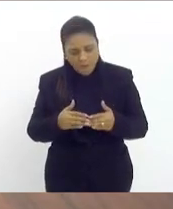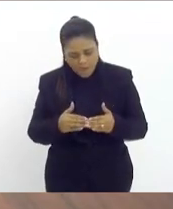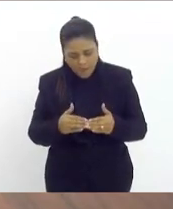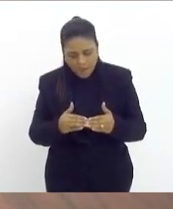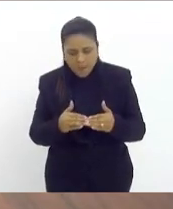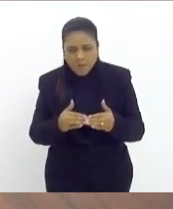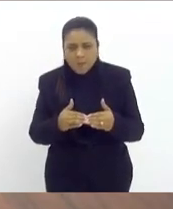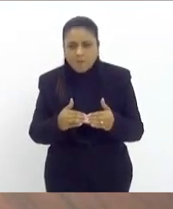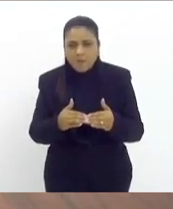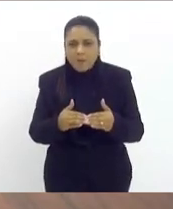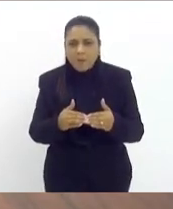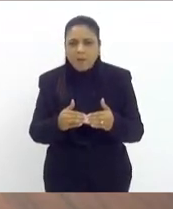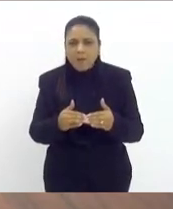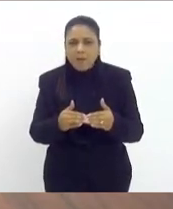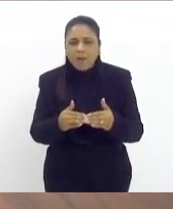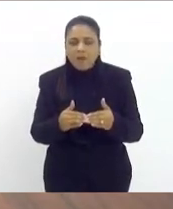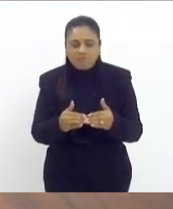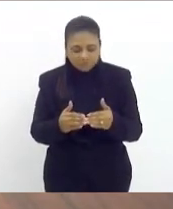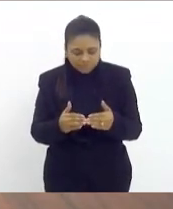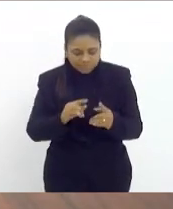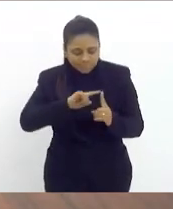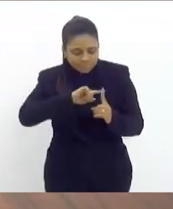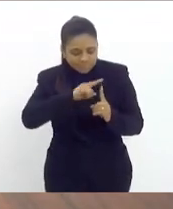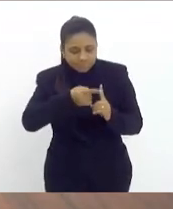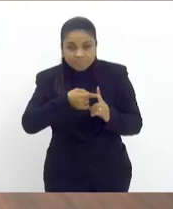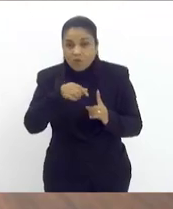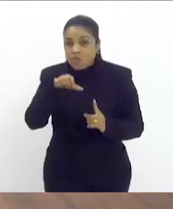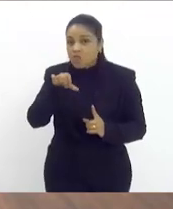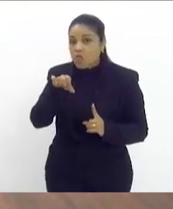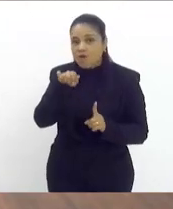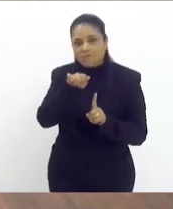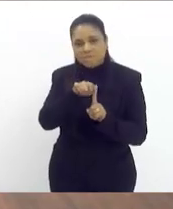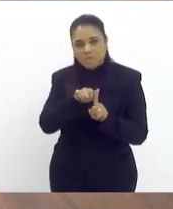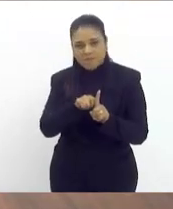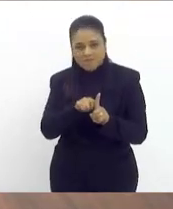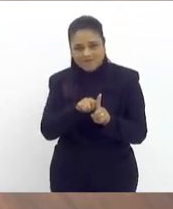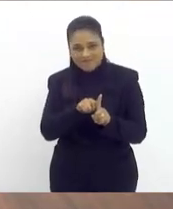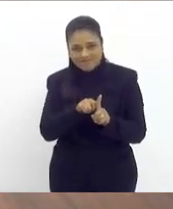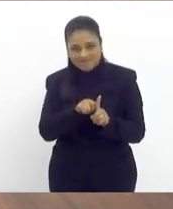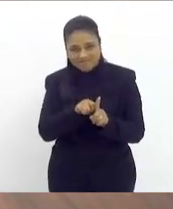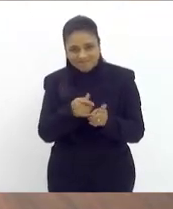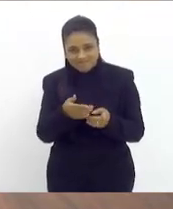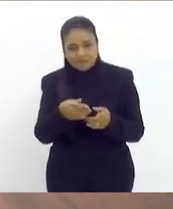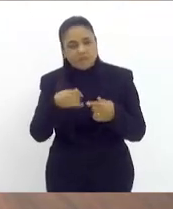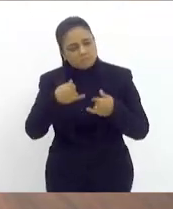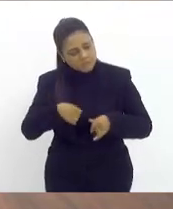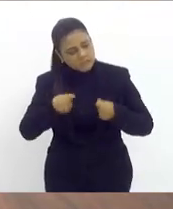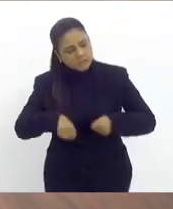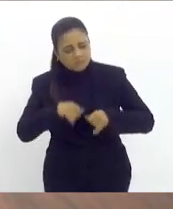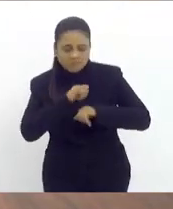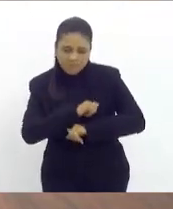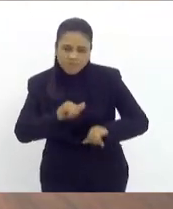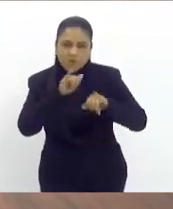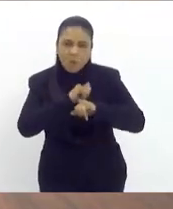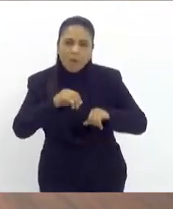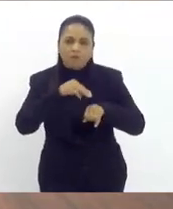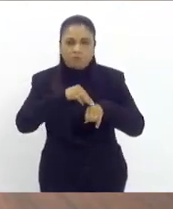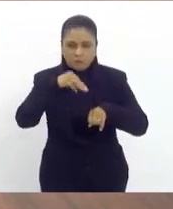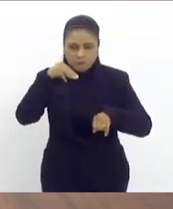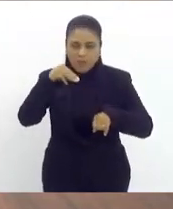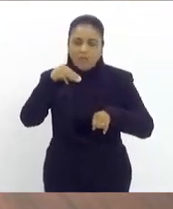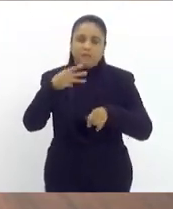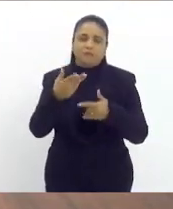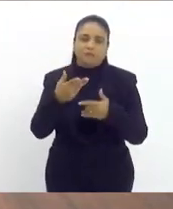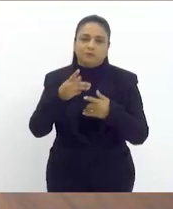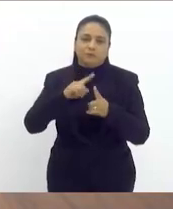bebê, na maioria das vezes, dos nove meses. Então, é preciso informar sobre os métodos contraceptivos, é preciso